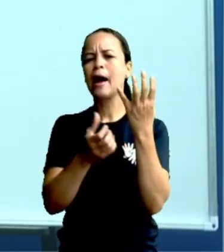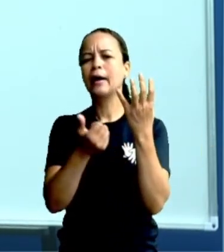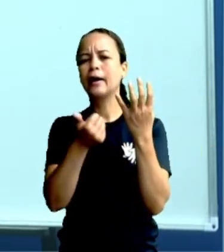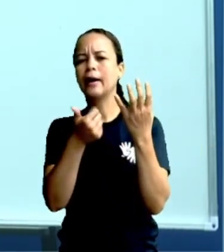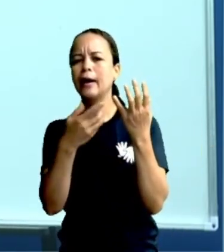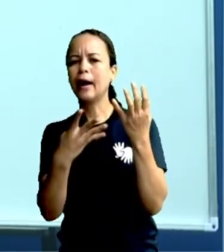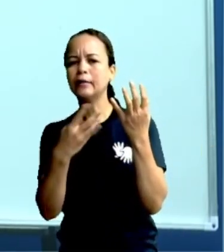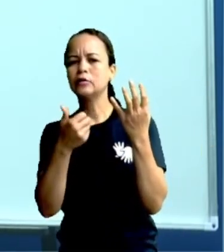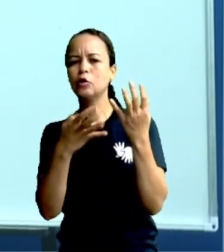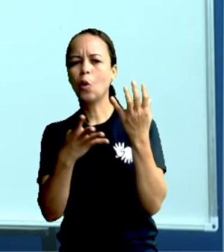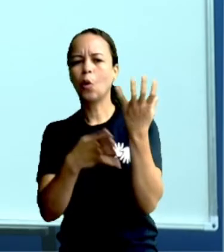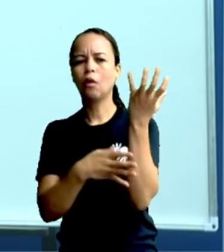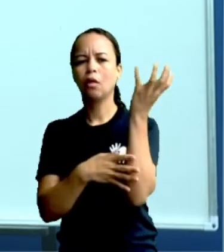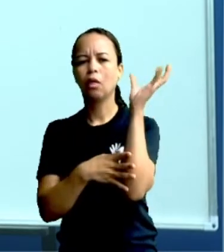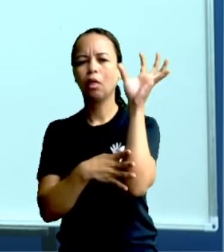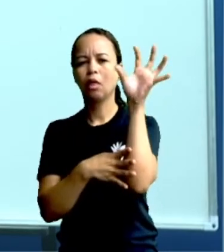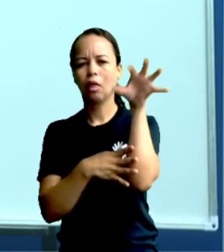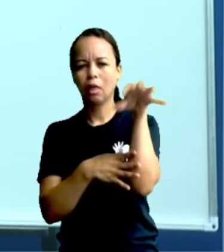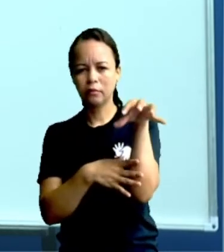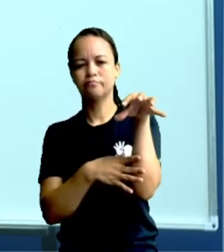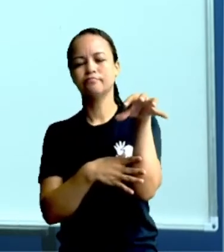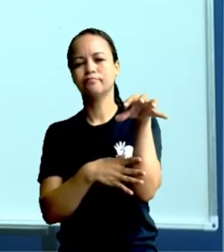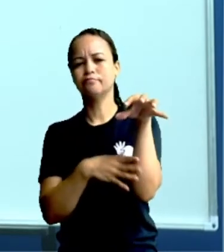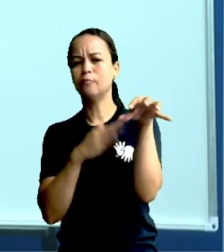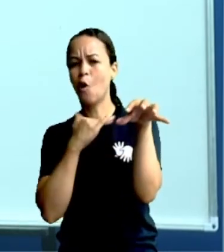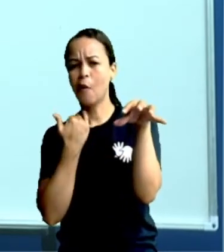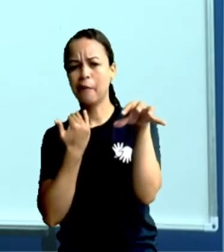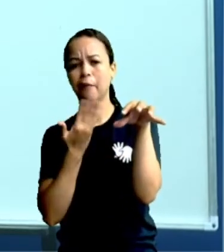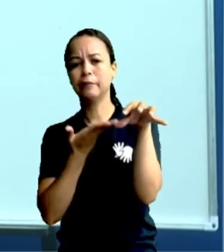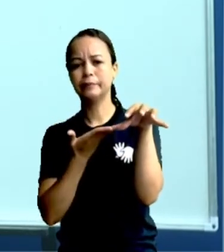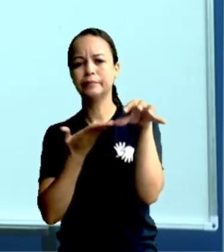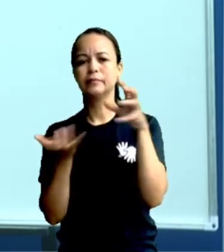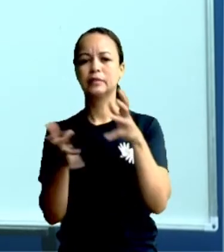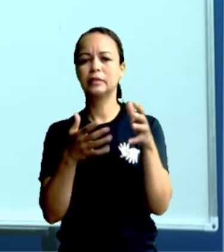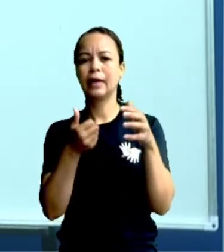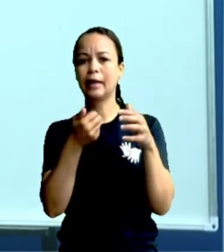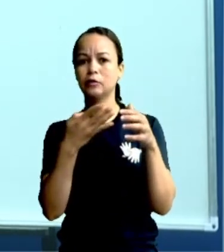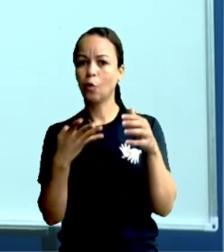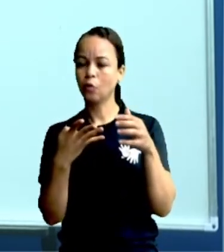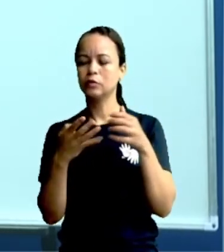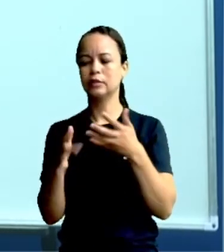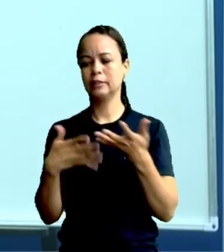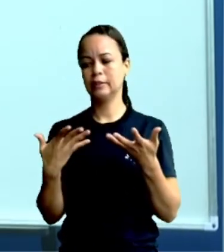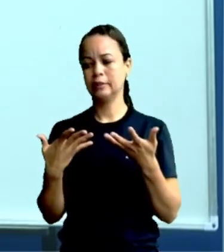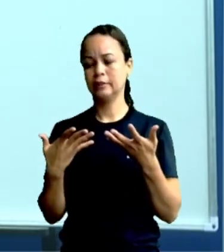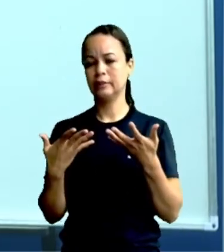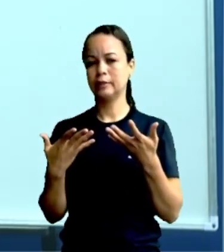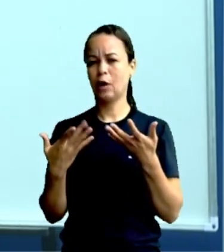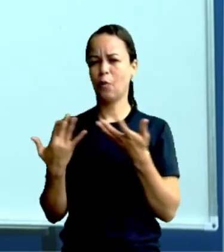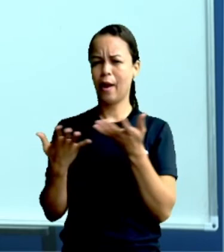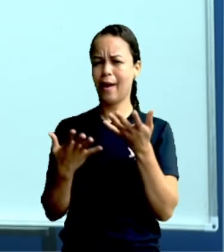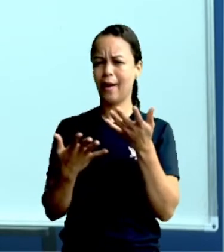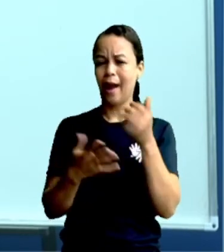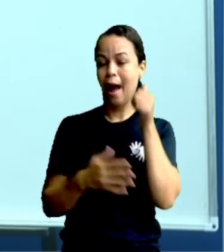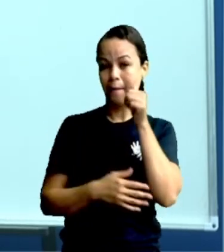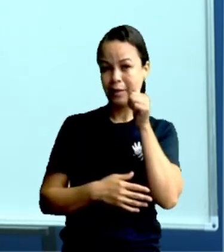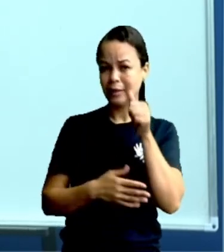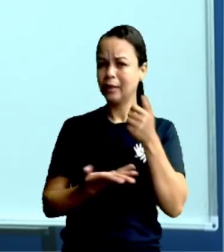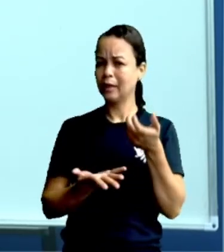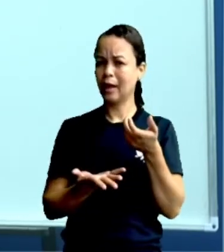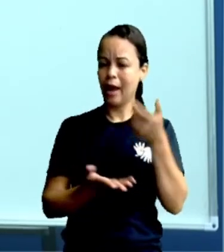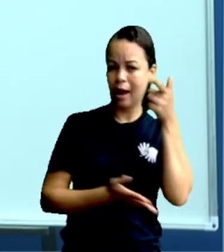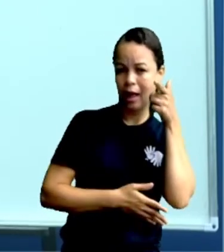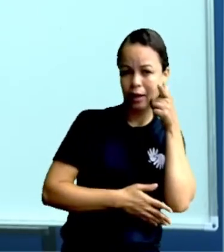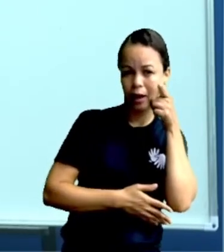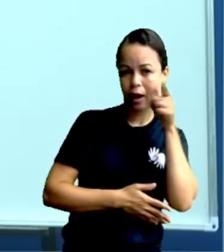ela perdeu muda ou ganhou muda? Isso mesmo, ela perdeu 14